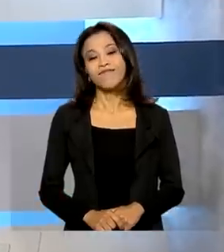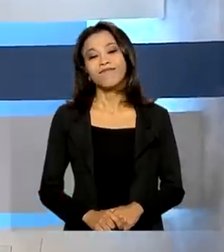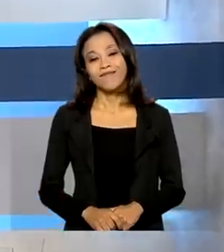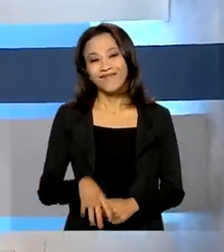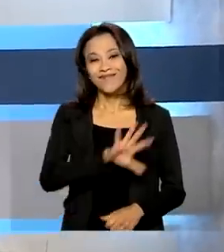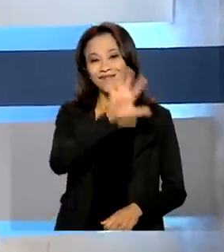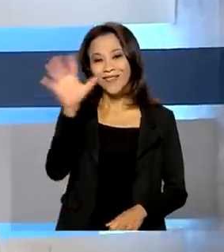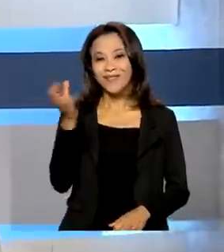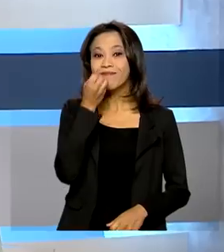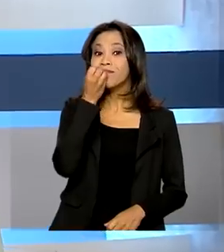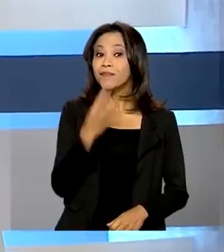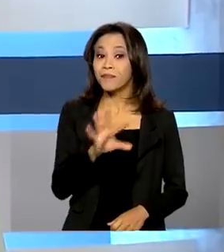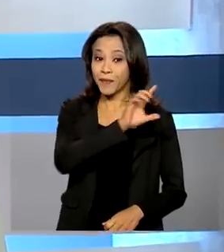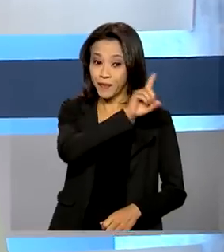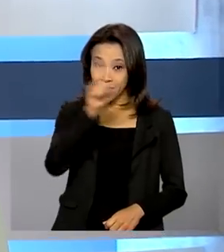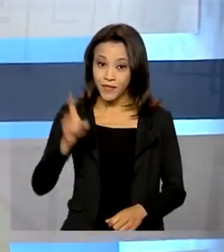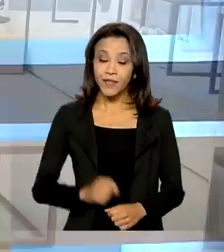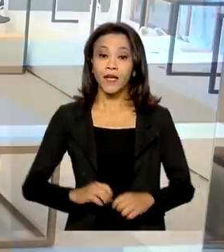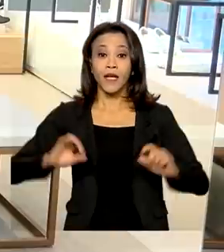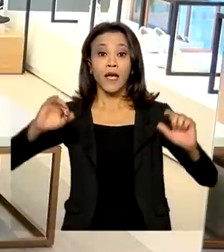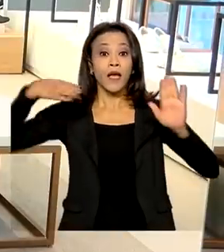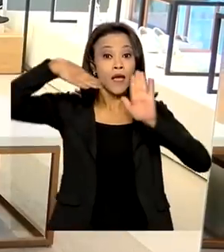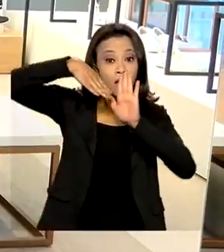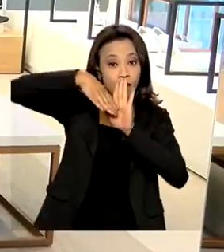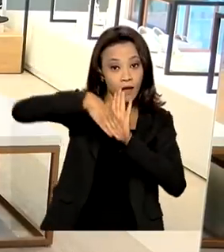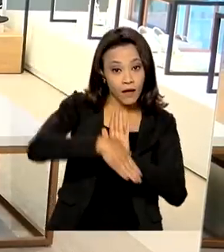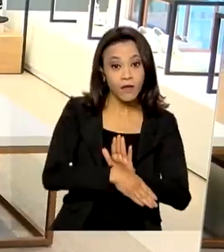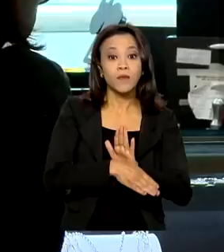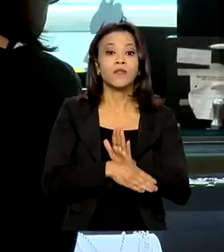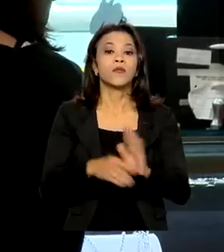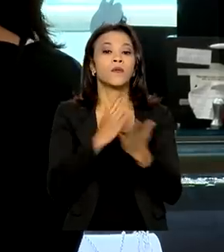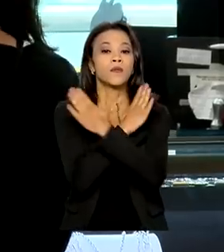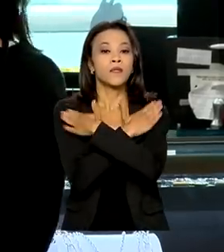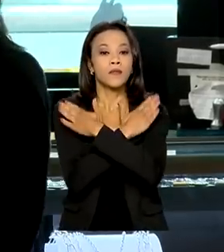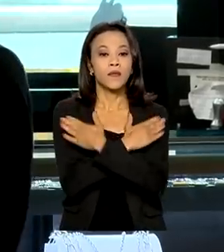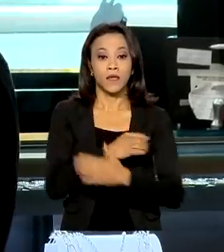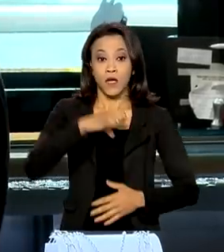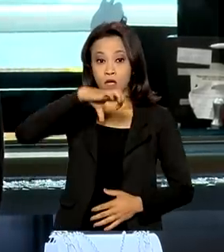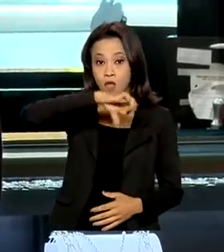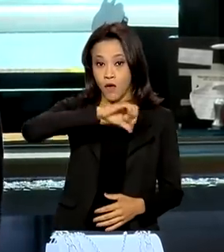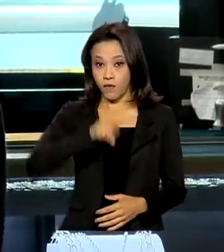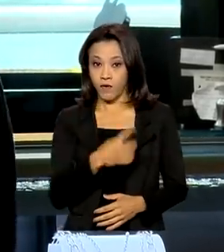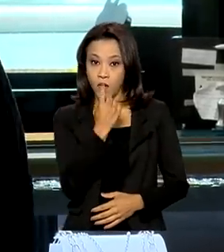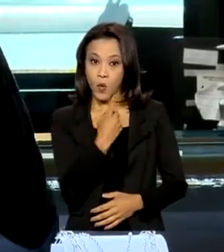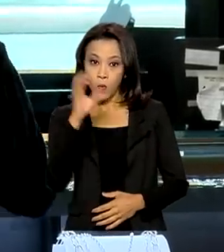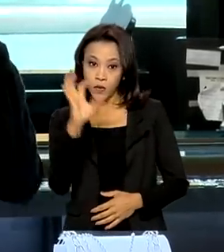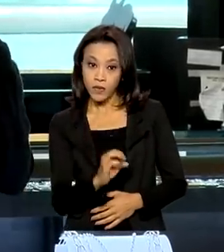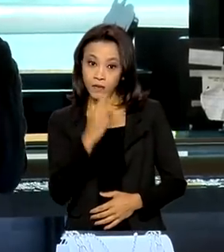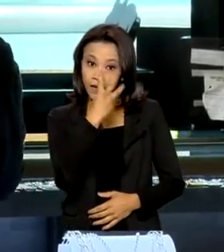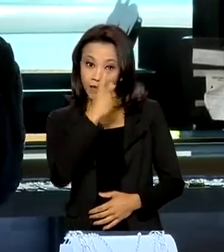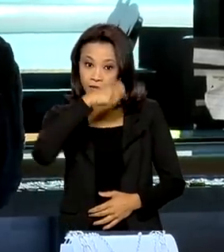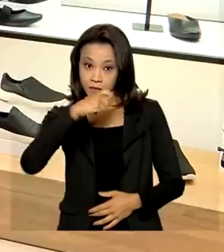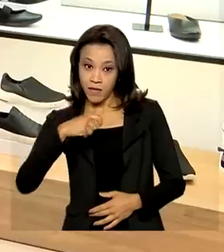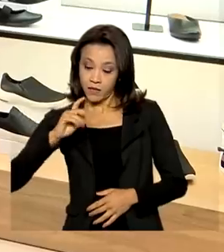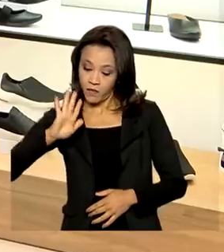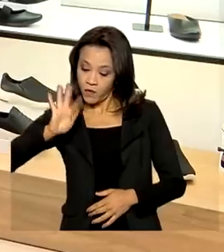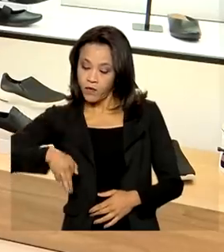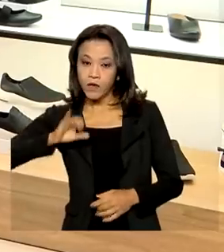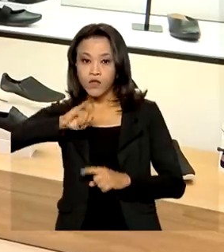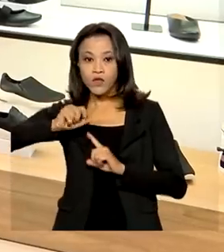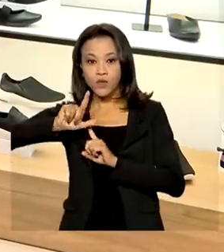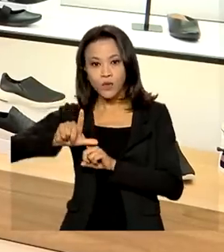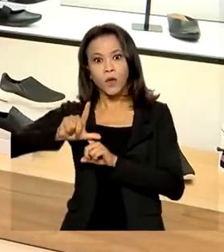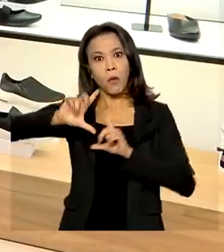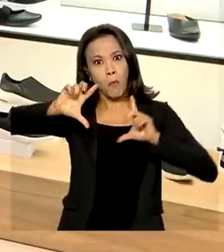Olá, bom dia. Desemprego cai para 9,1% no trimestre encerrado em julho, o